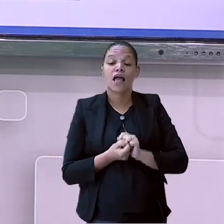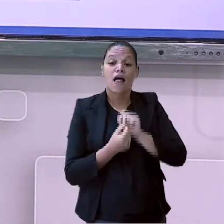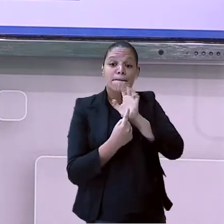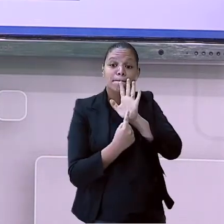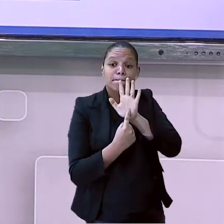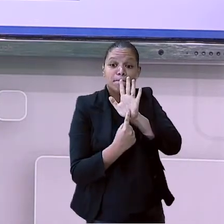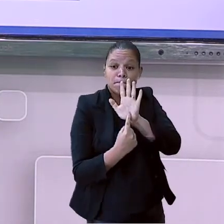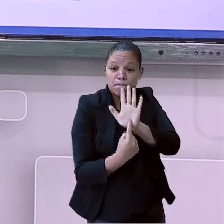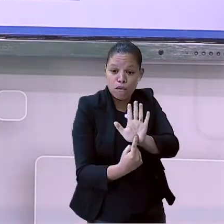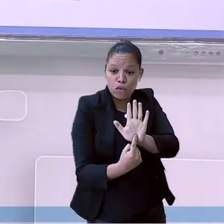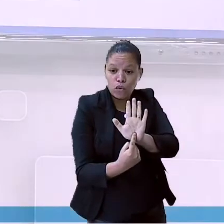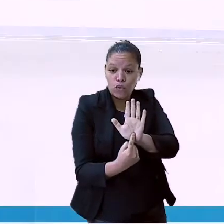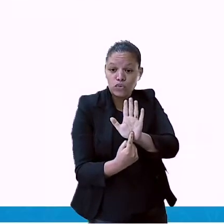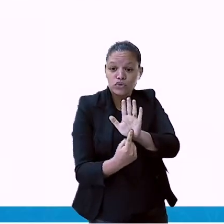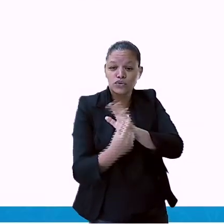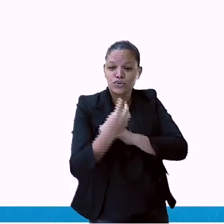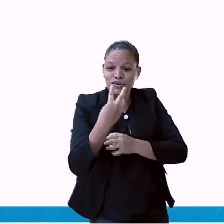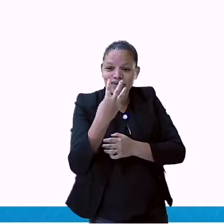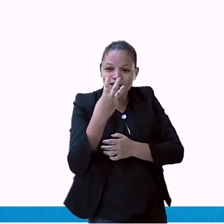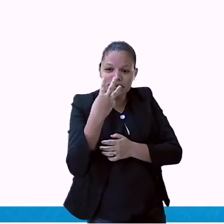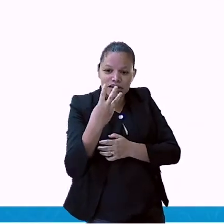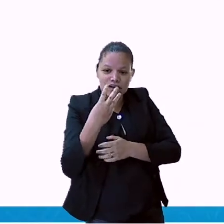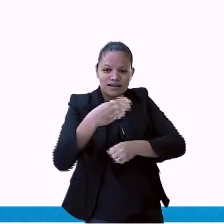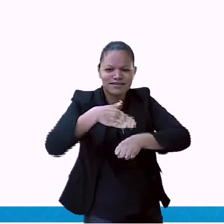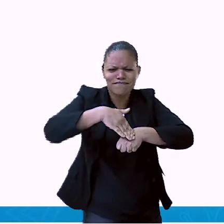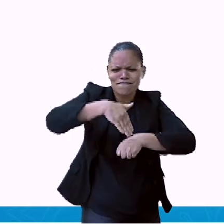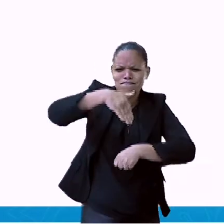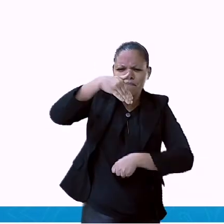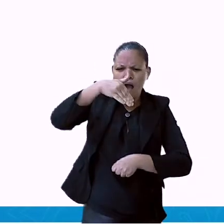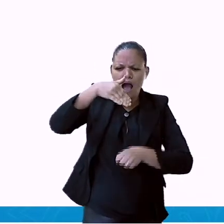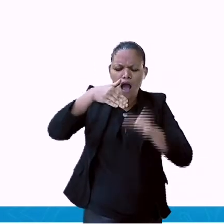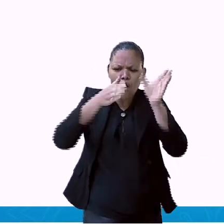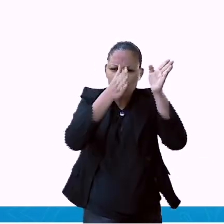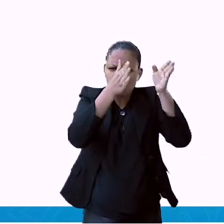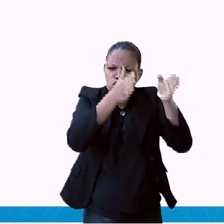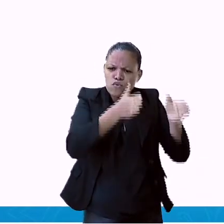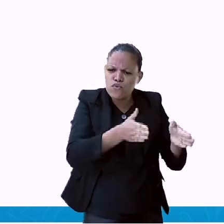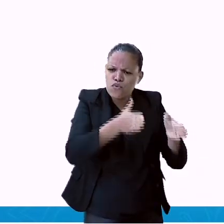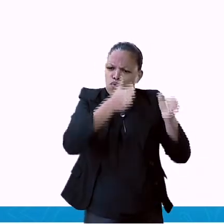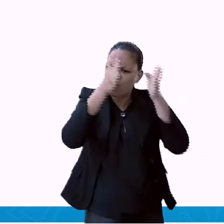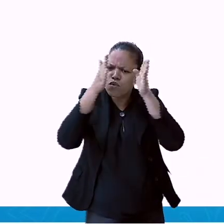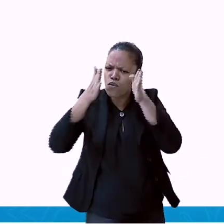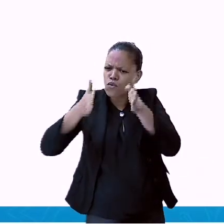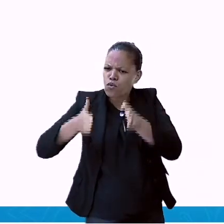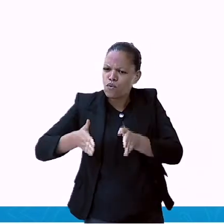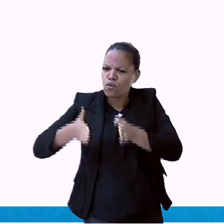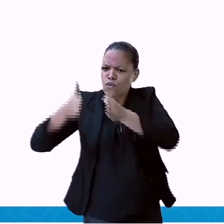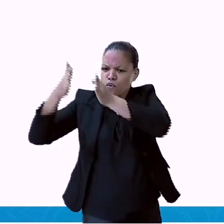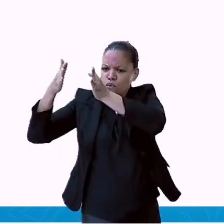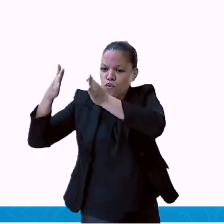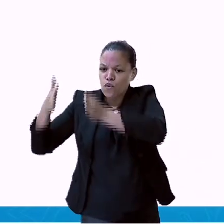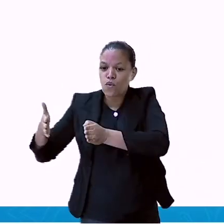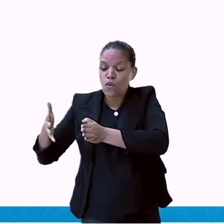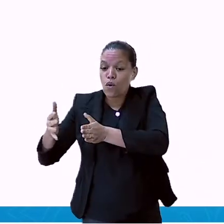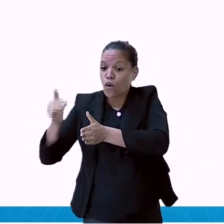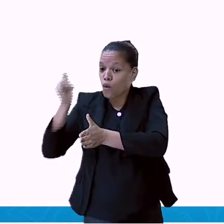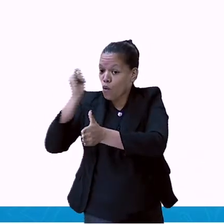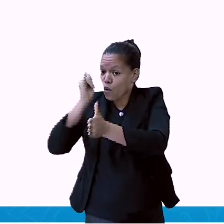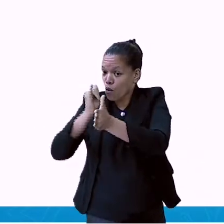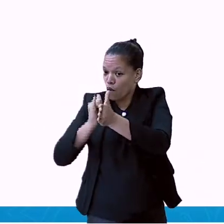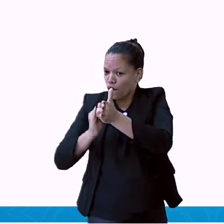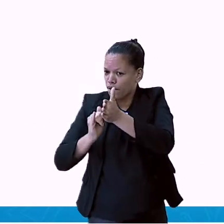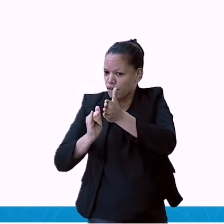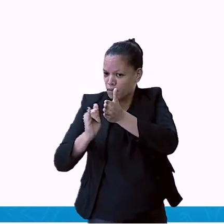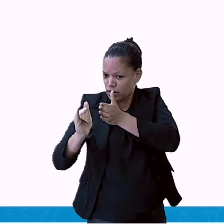três ou mais colunas com informações. Então, nós já conseguimos ver aqui, ó. Uma estrutura